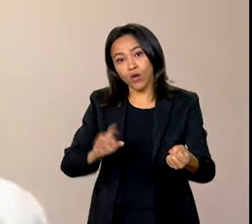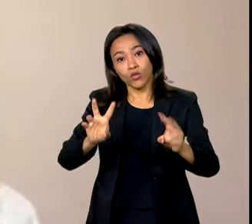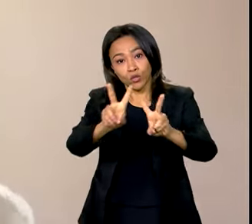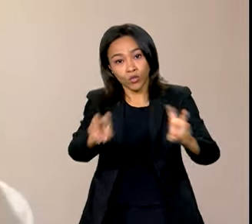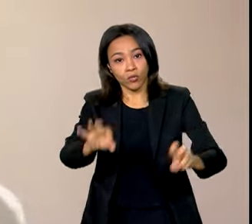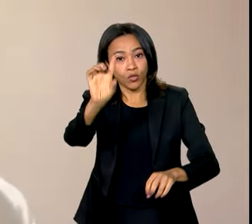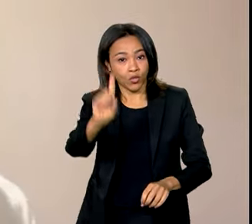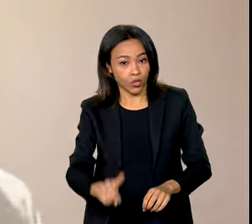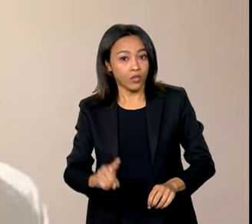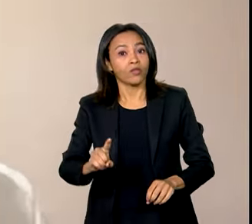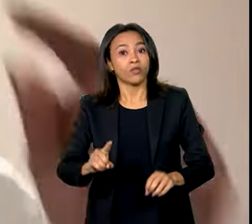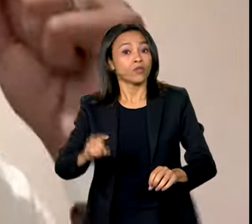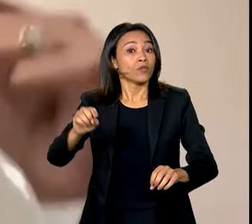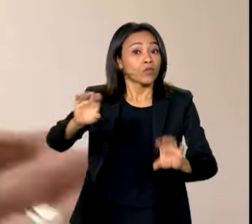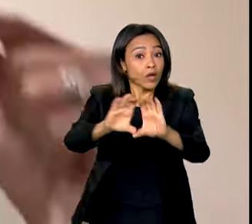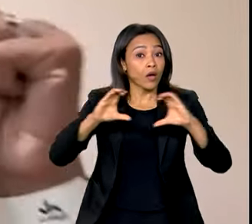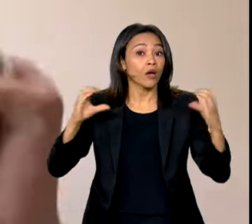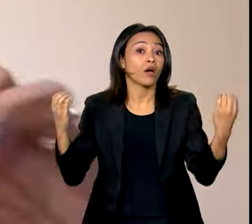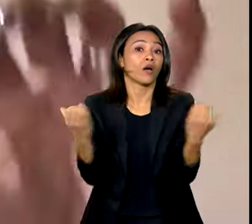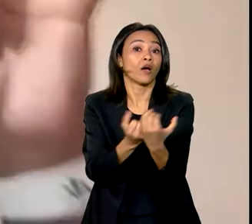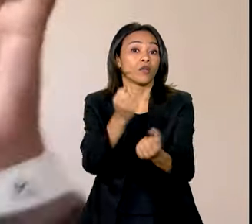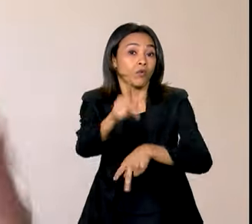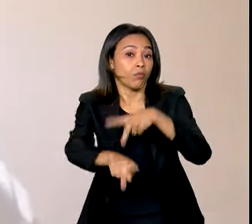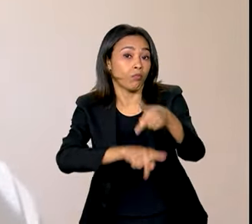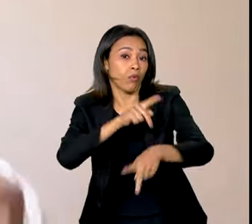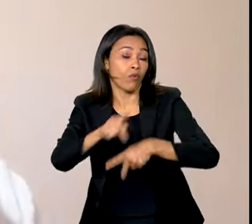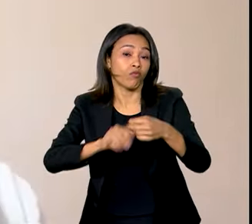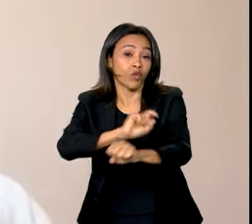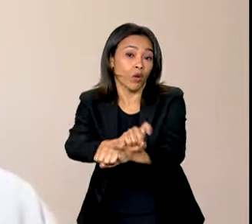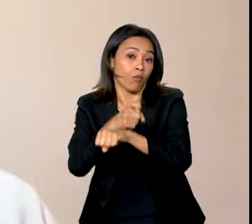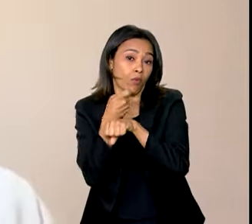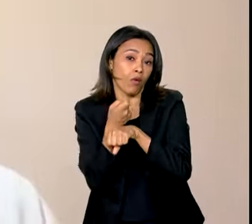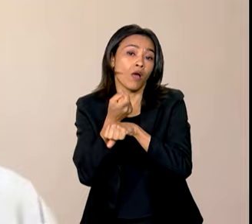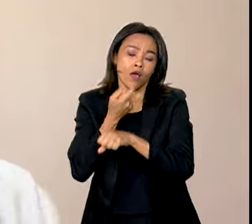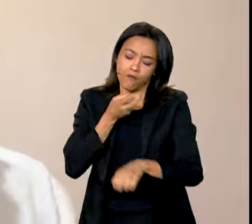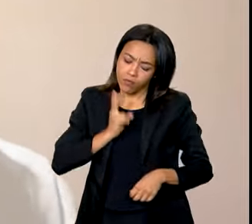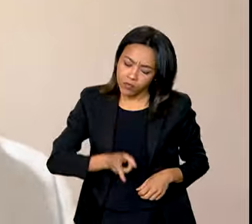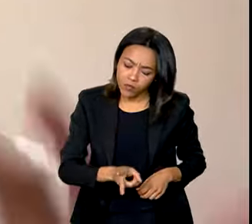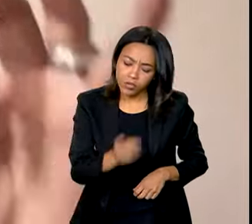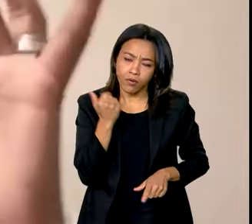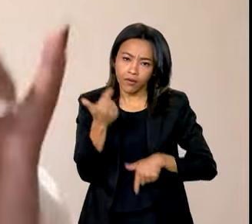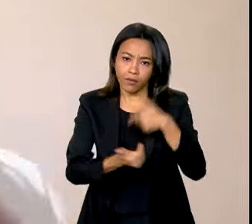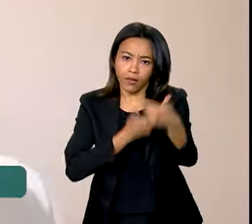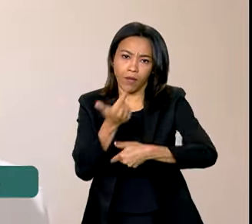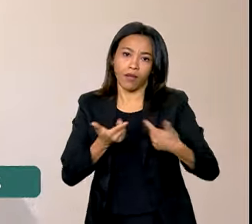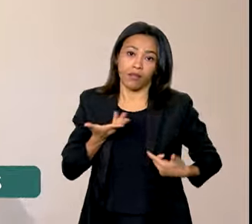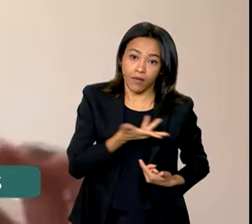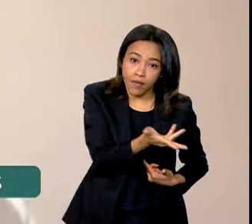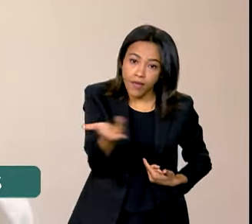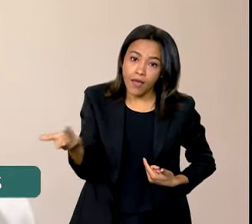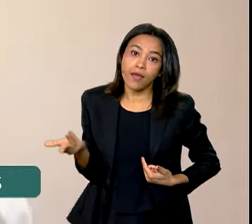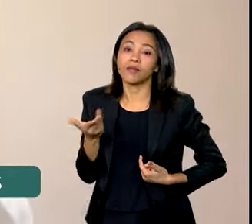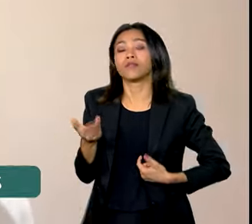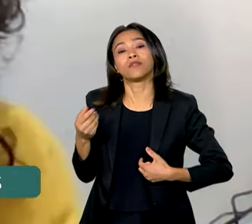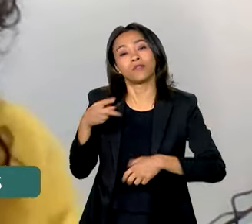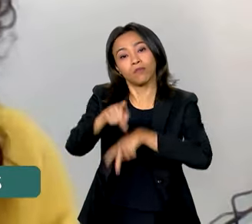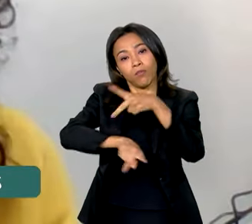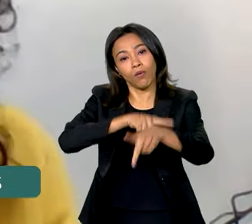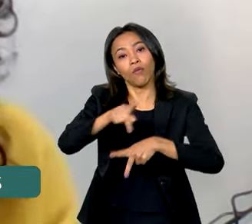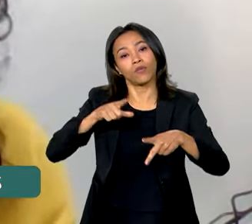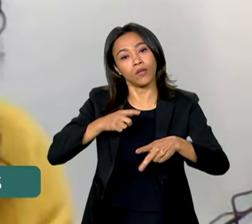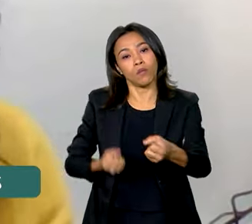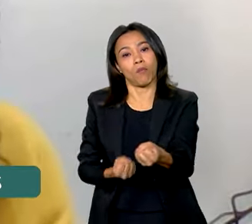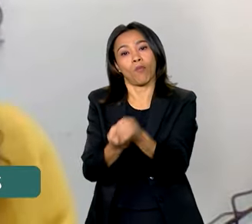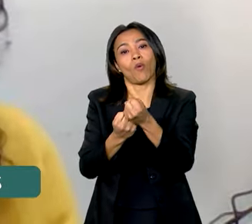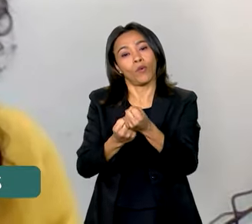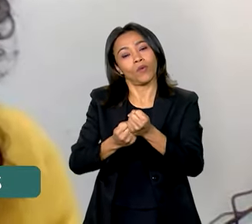direitos da população quilombola. Continuaremos trabalhando sempre para que estas comunidades tenham o reconhecimento e o apoio que merecem. A